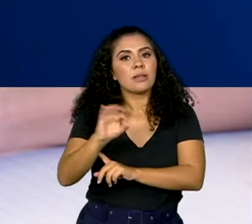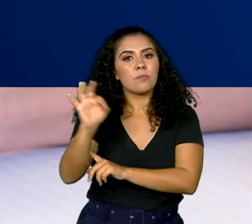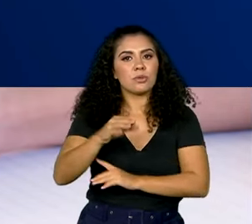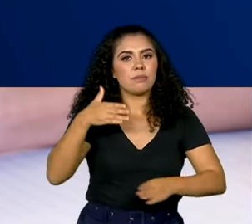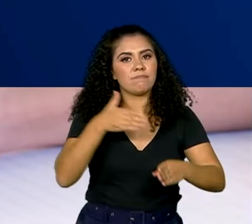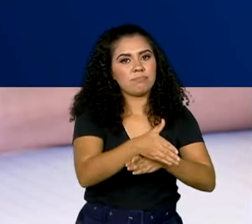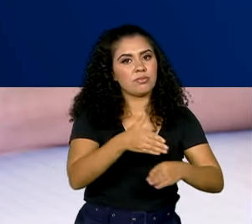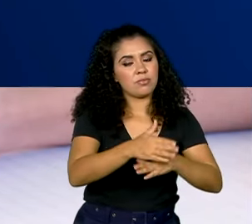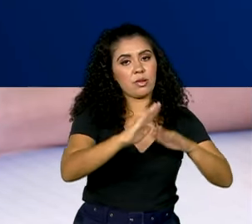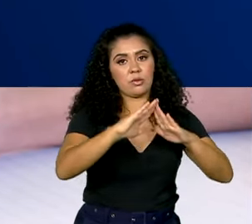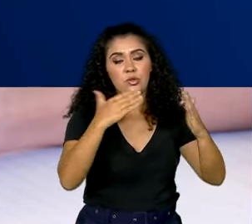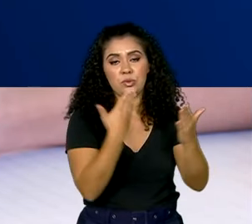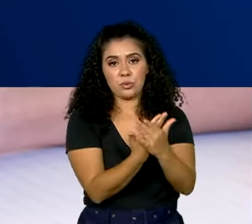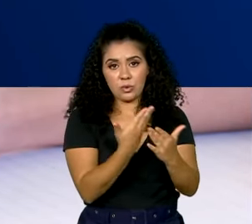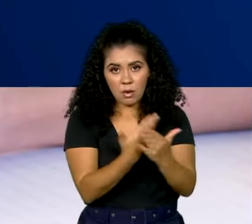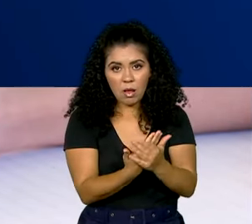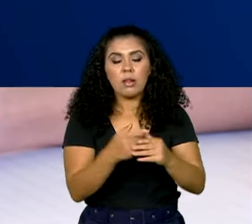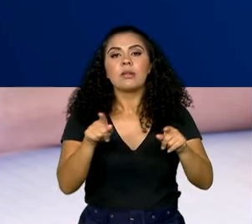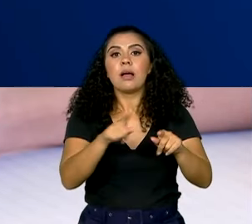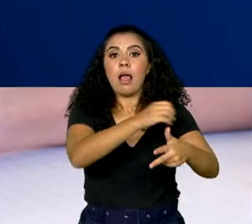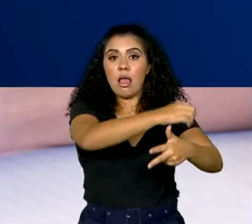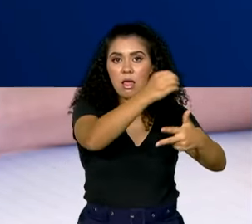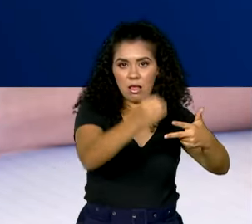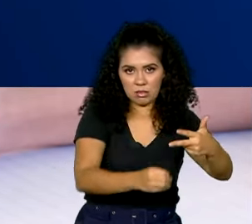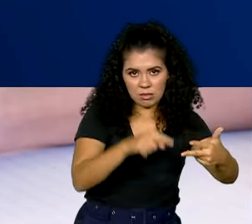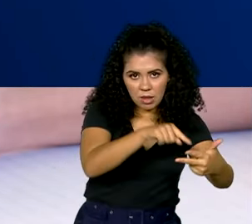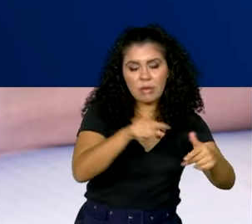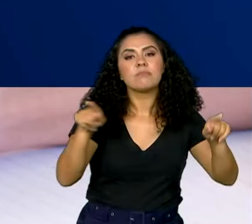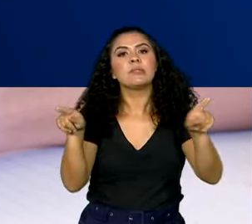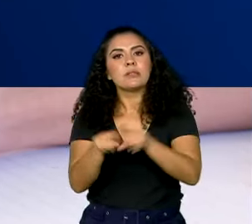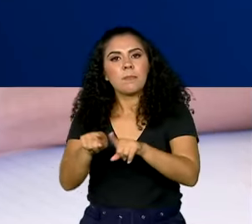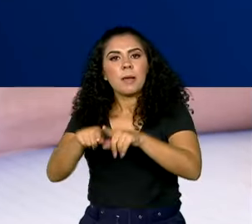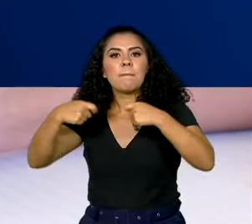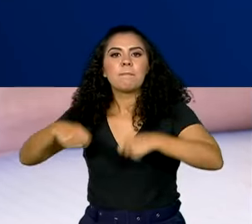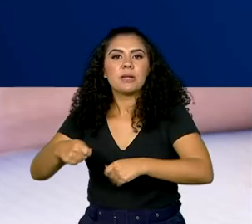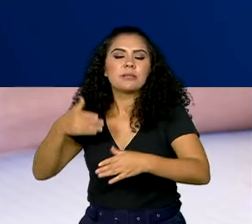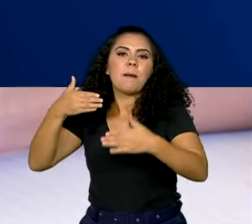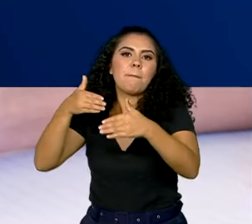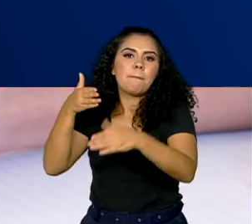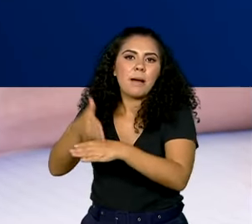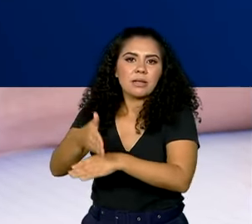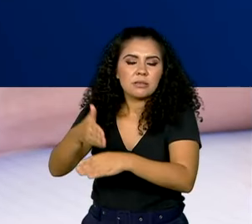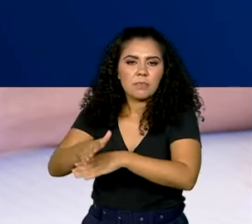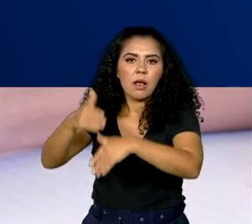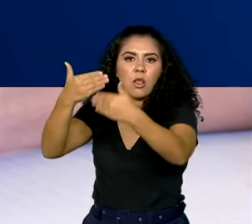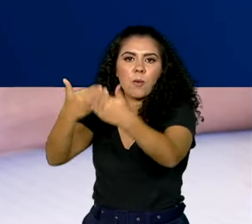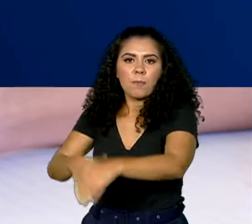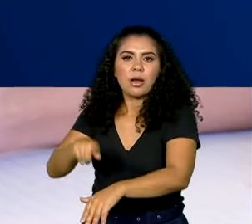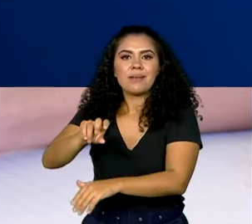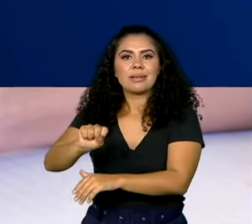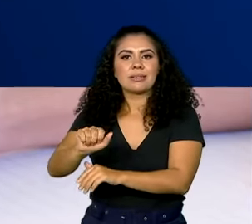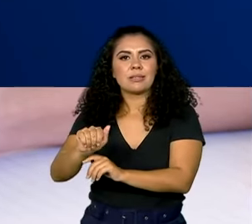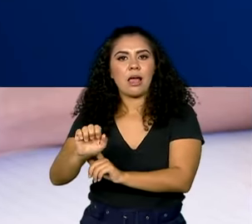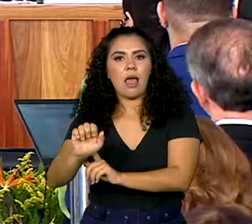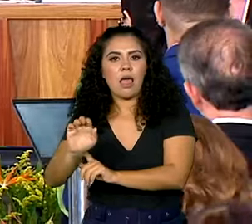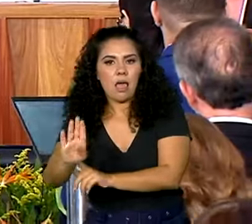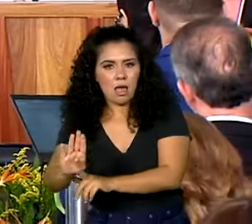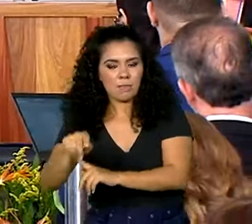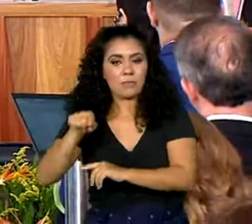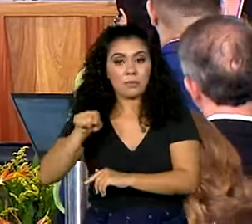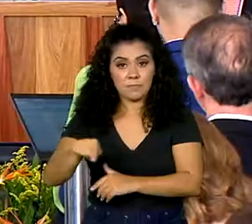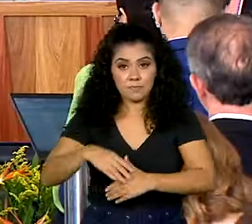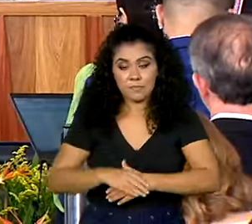aulas. Além do Enem, também precisa participar de exames do Saeb, o Sistema de Avaliação da Educação Básica.